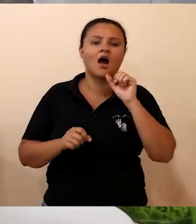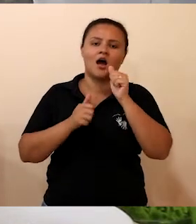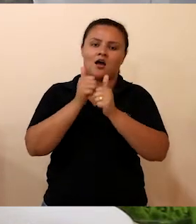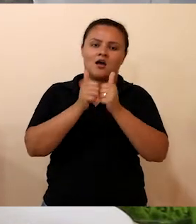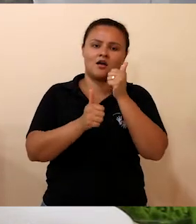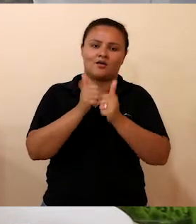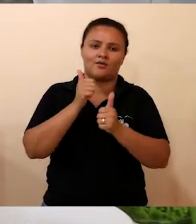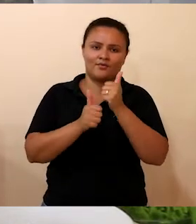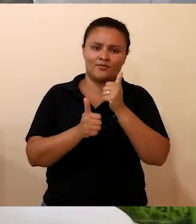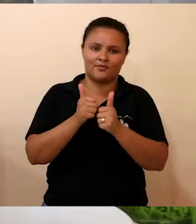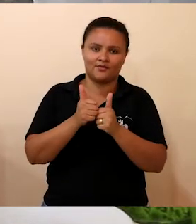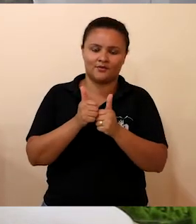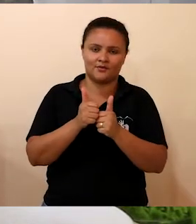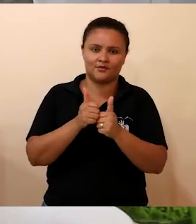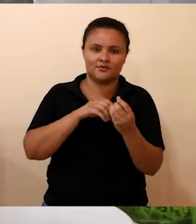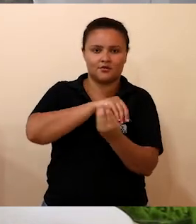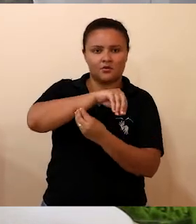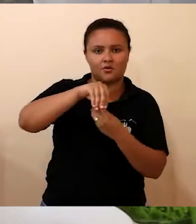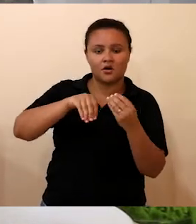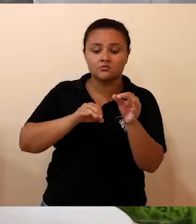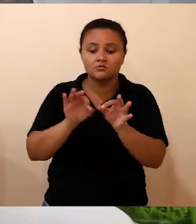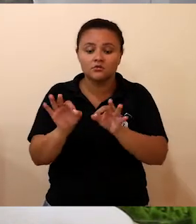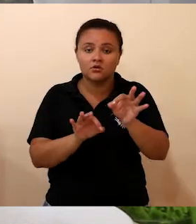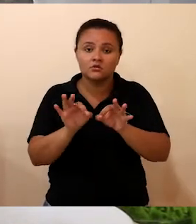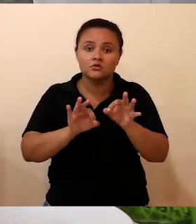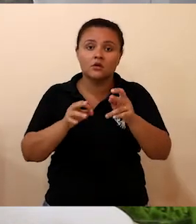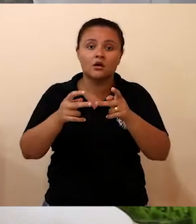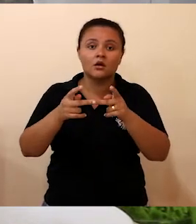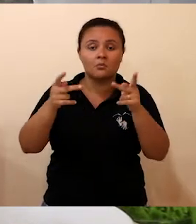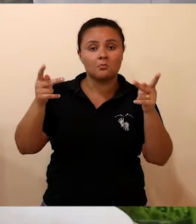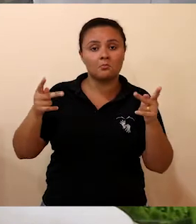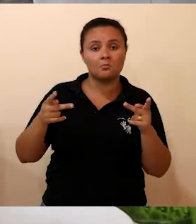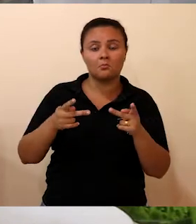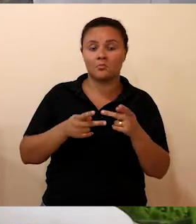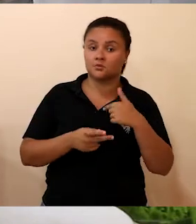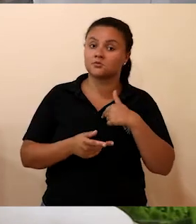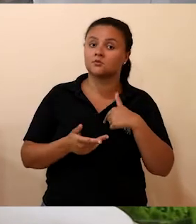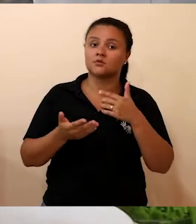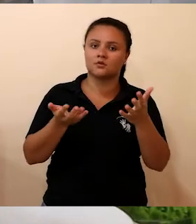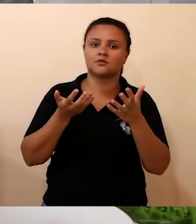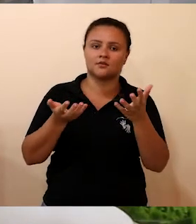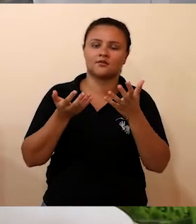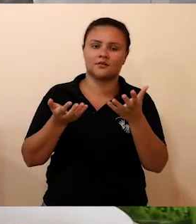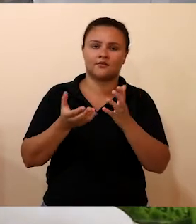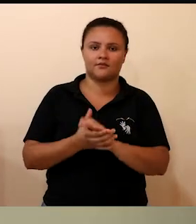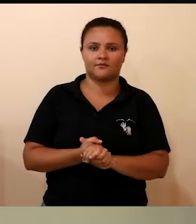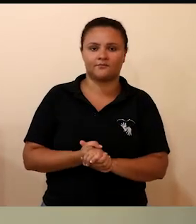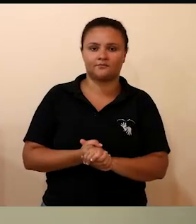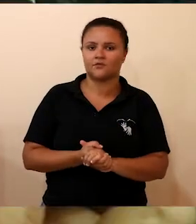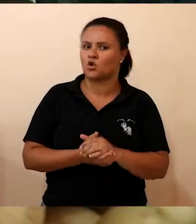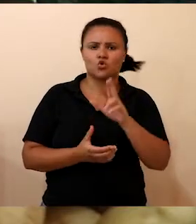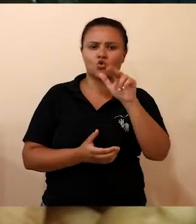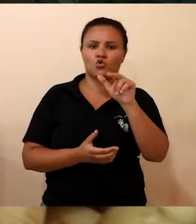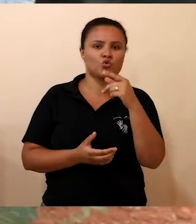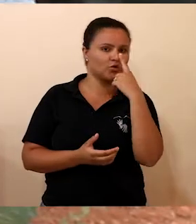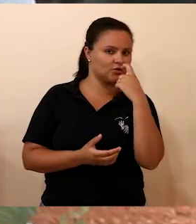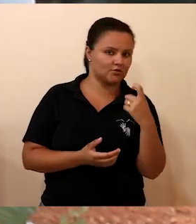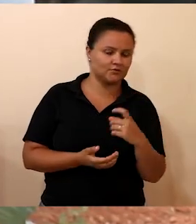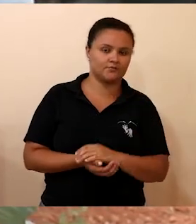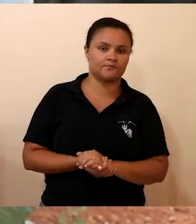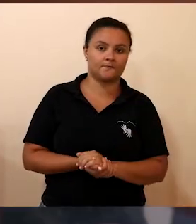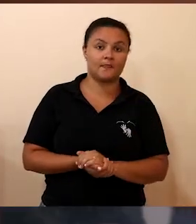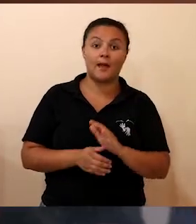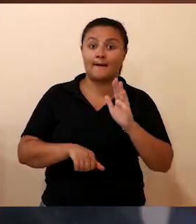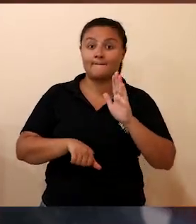uma decoração de algum prato que eu estou fazendo no momento. Então, eu nunca jogo fora. Na maioria das frutas e